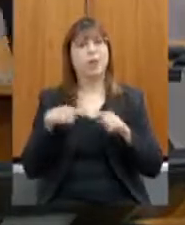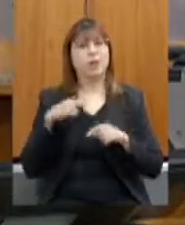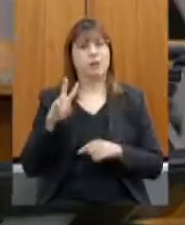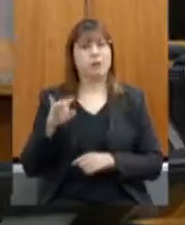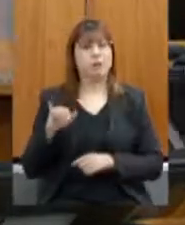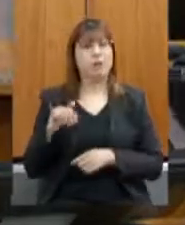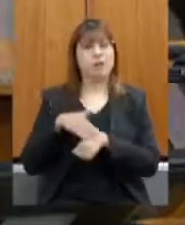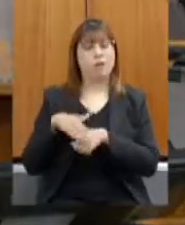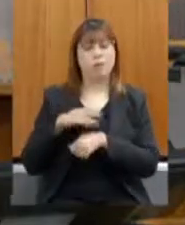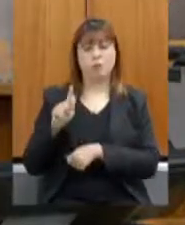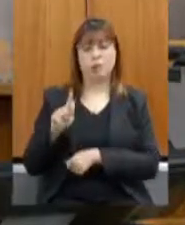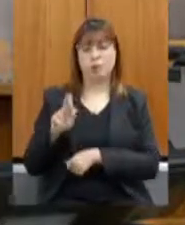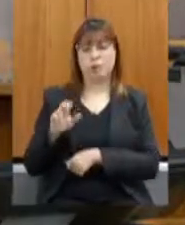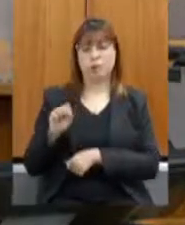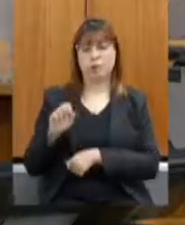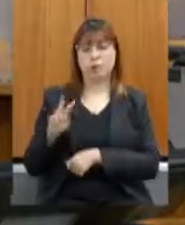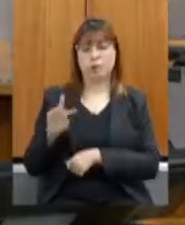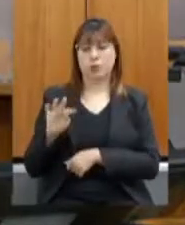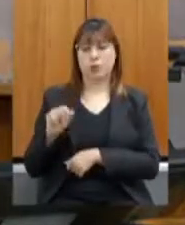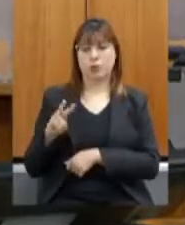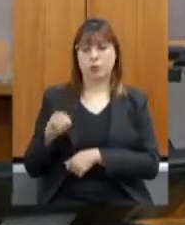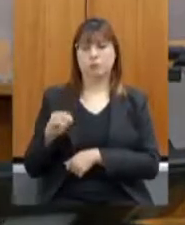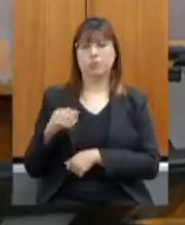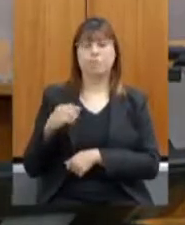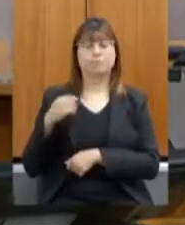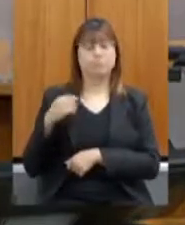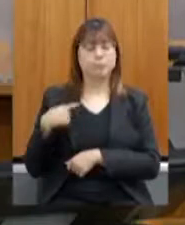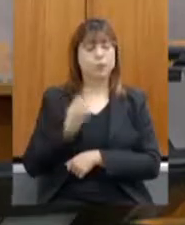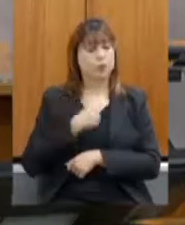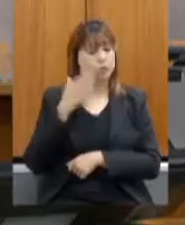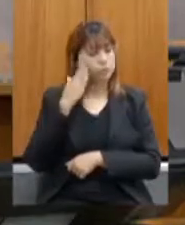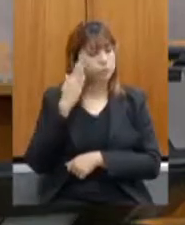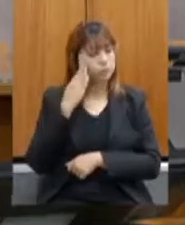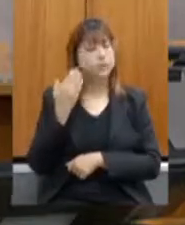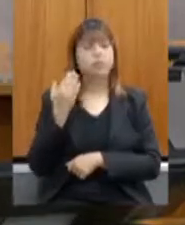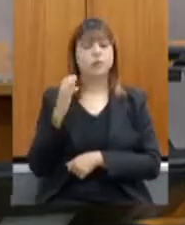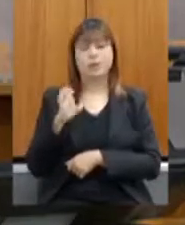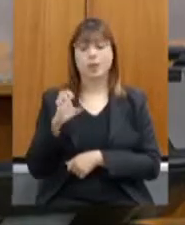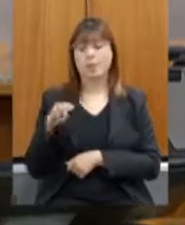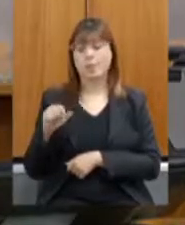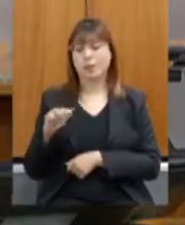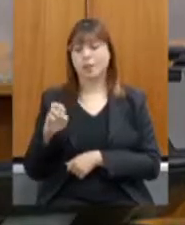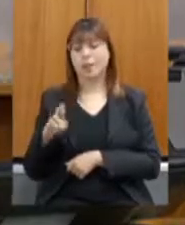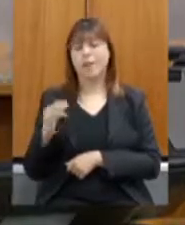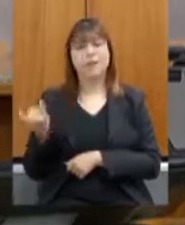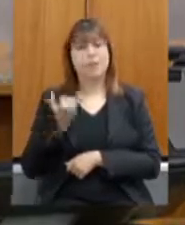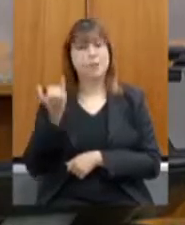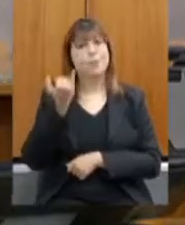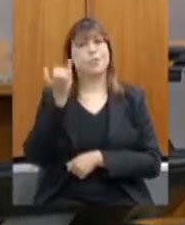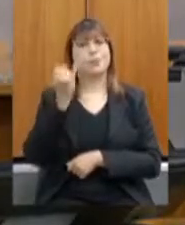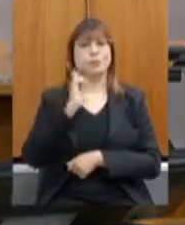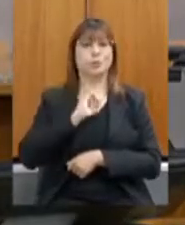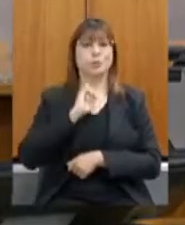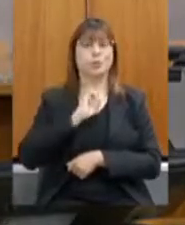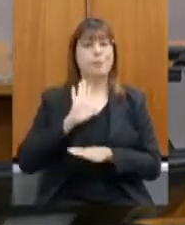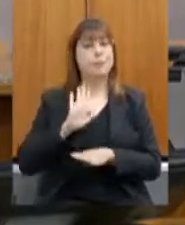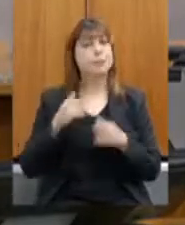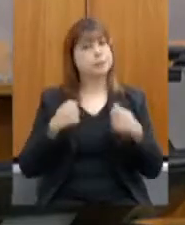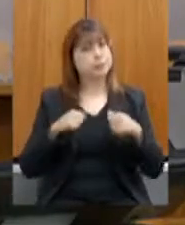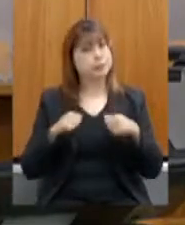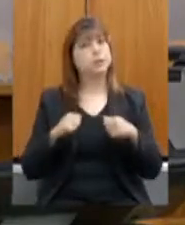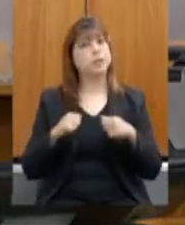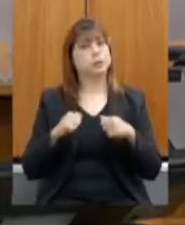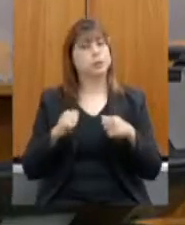tive com o Gustavo, sabemos da importância que a EMATER tem em Minas Gerais, mas a gente precisa melhorar um pouco a qualidade do